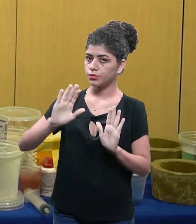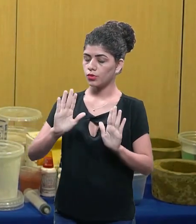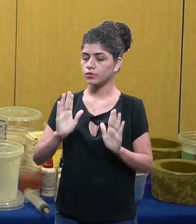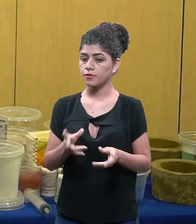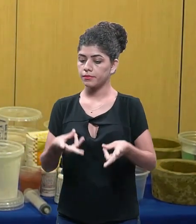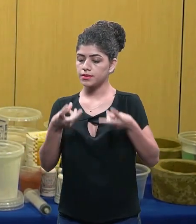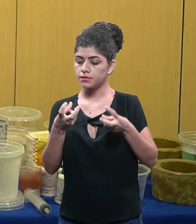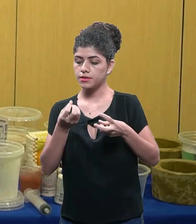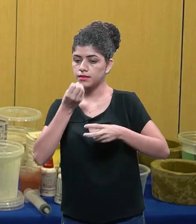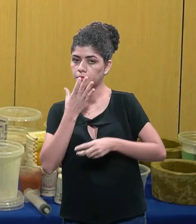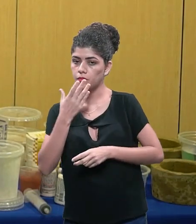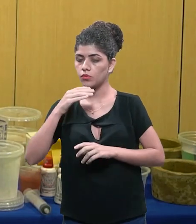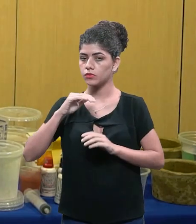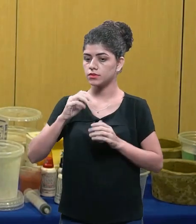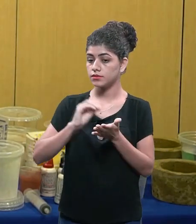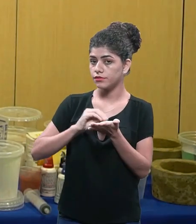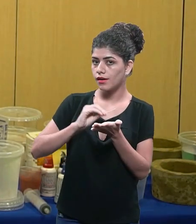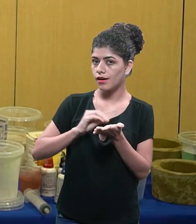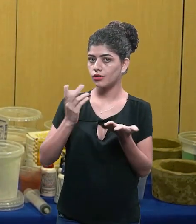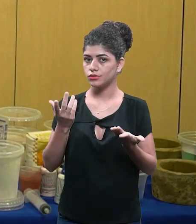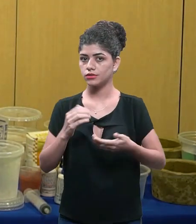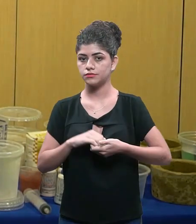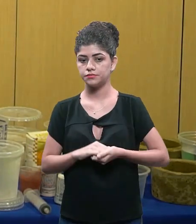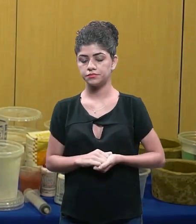massa vai reagir na mistura